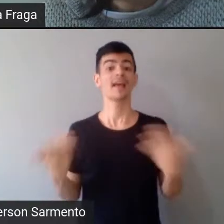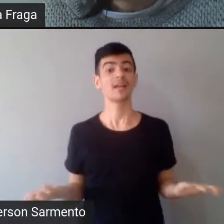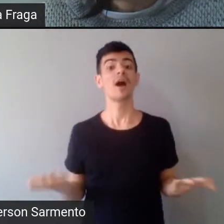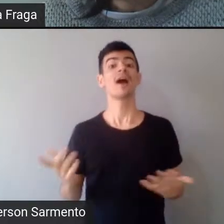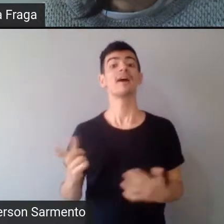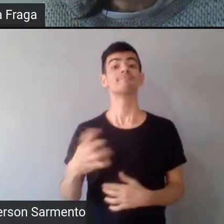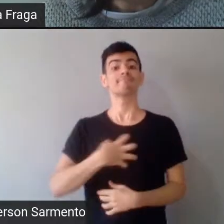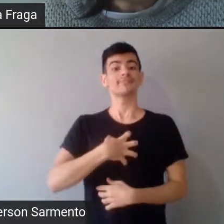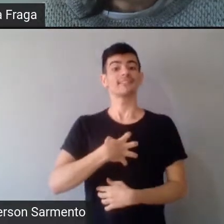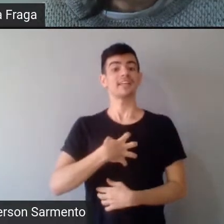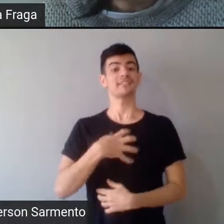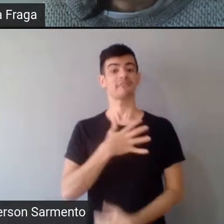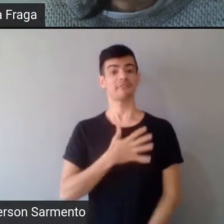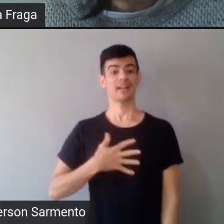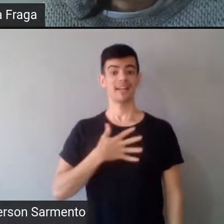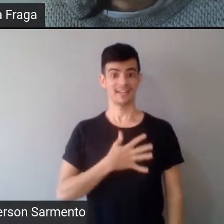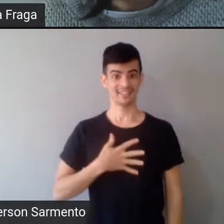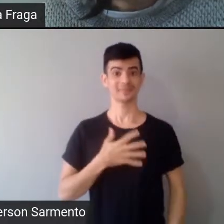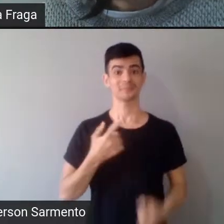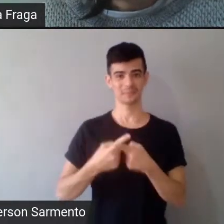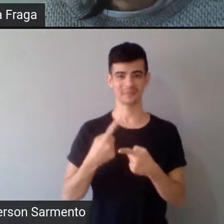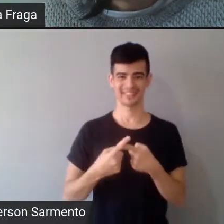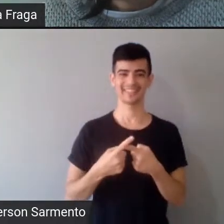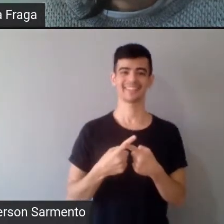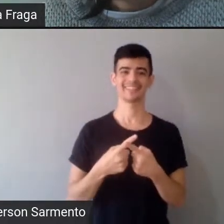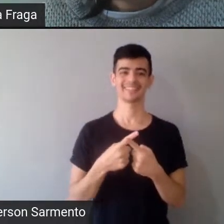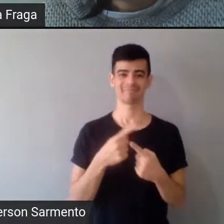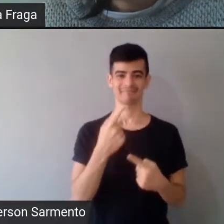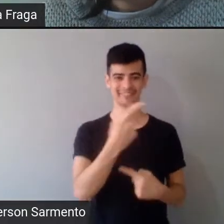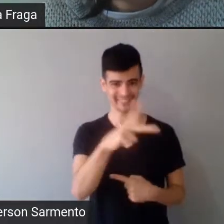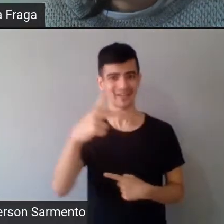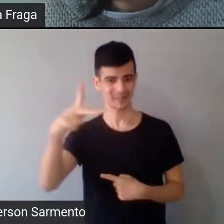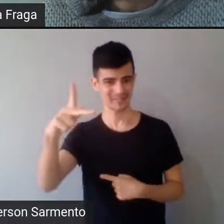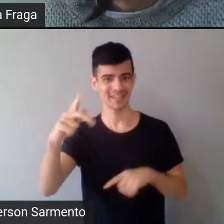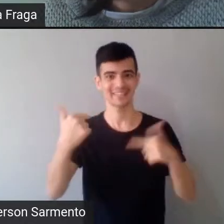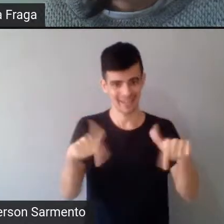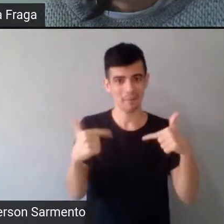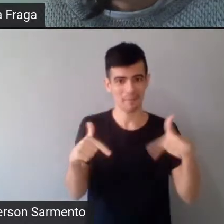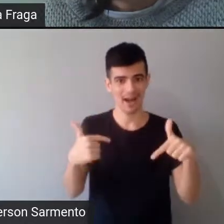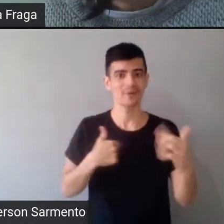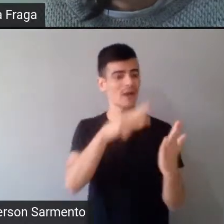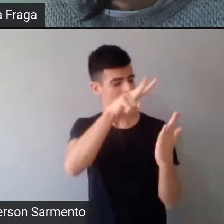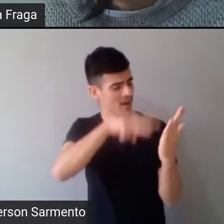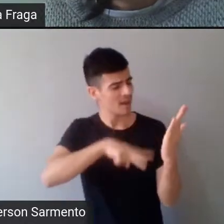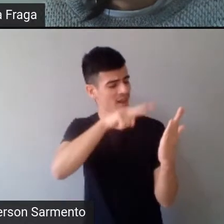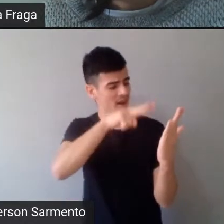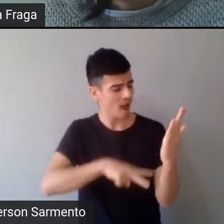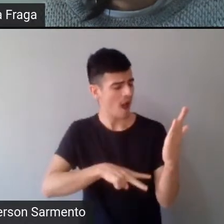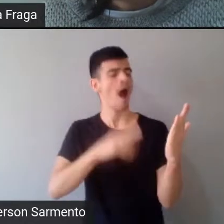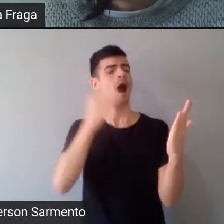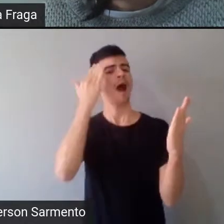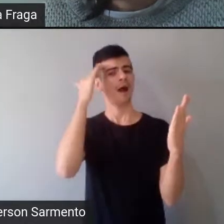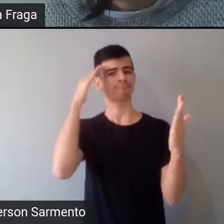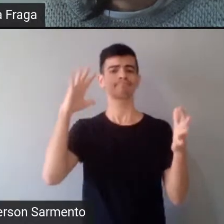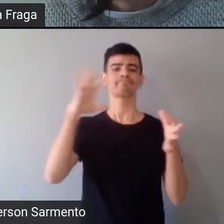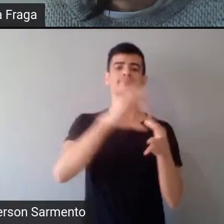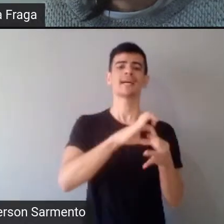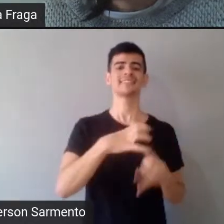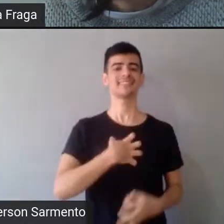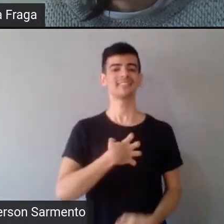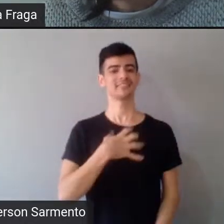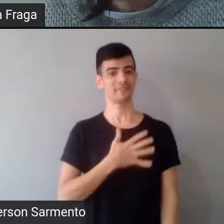o trabalho de vocês, para ver como que a gente vai ao encontro disso, que, ao meu ver, embora o nosso trabalho